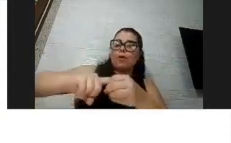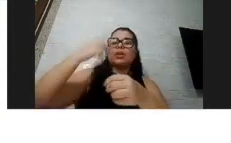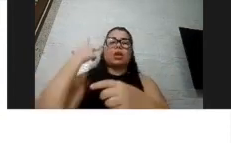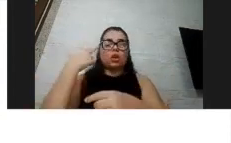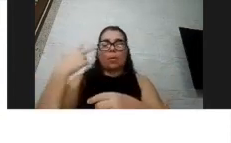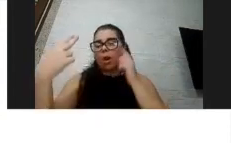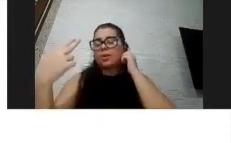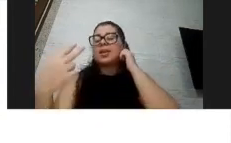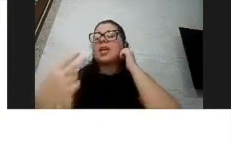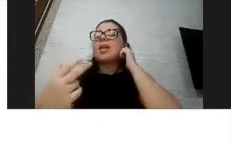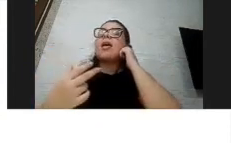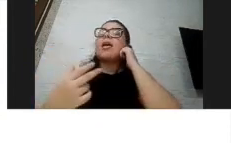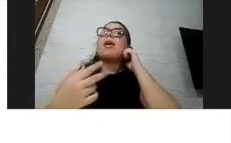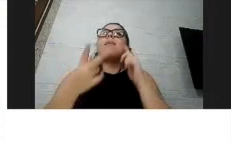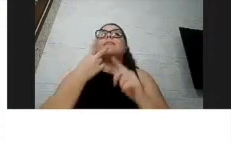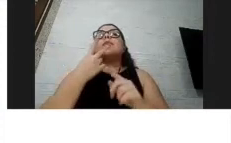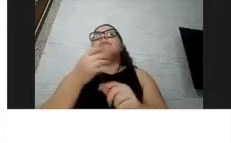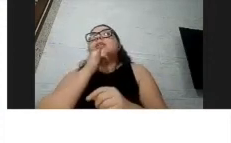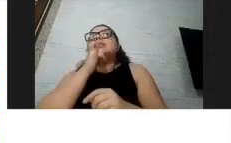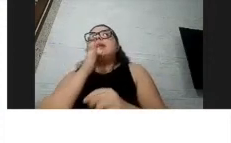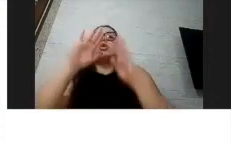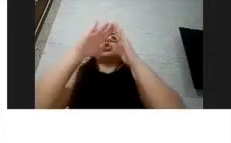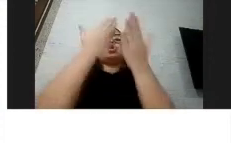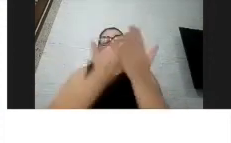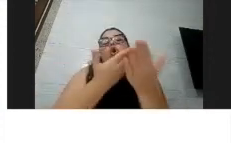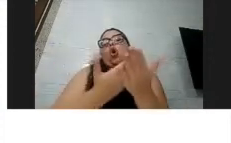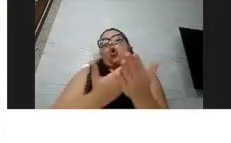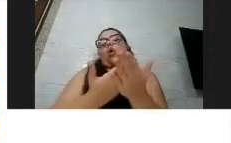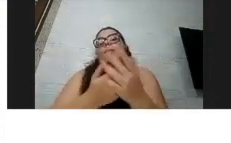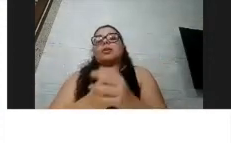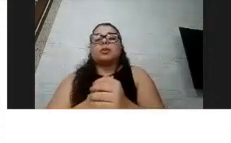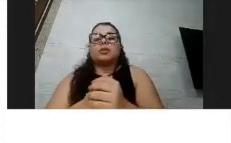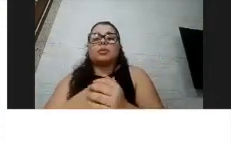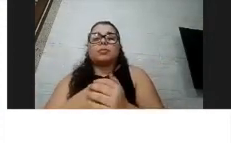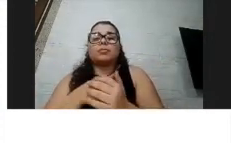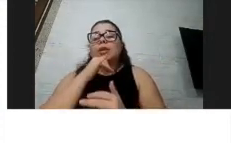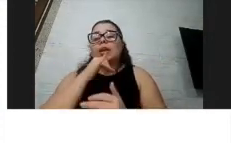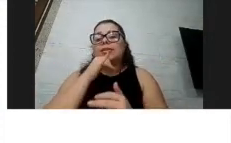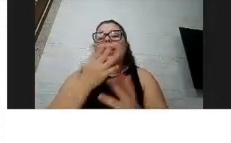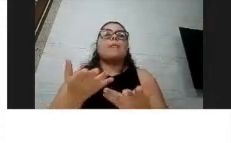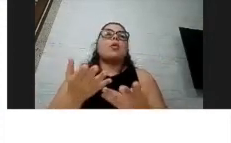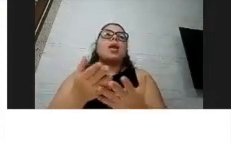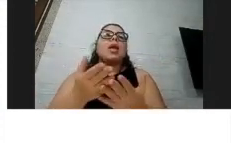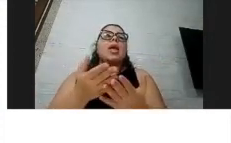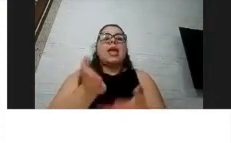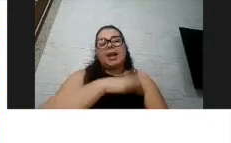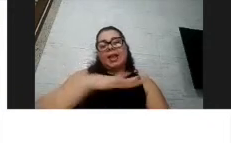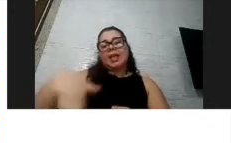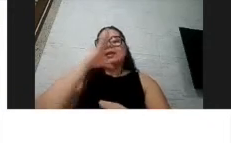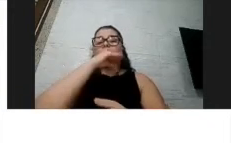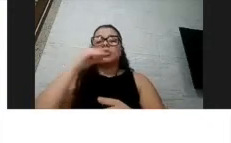muito comum as crianças, mesmo adolescentes, às vezes fazerem terapias, né, semanais, sofono, físio,